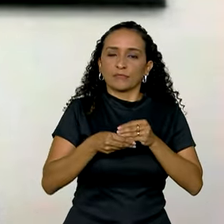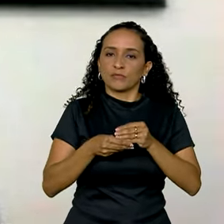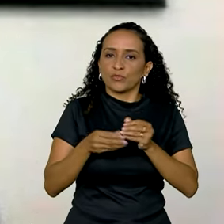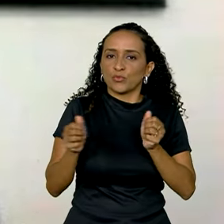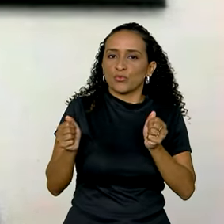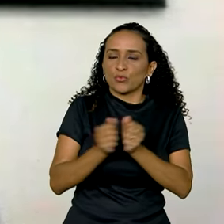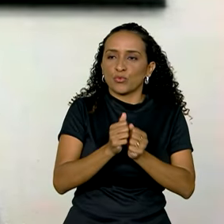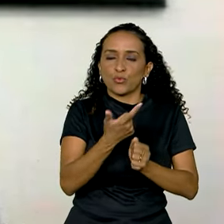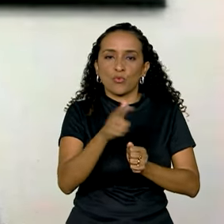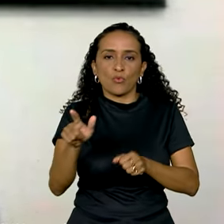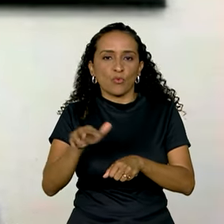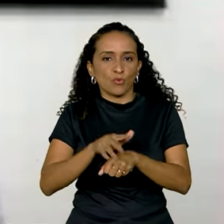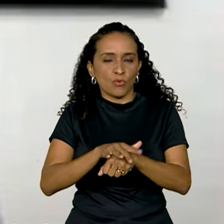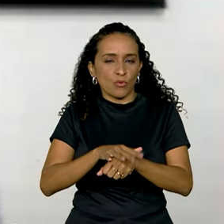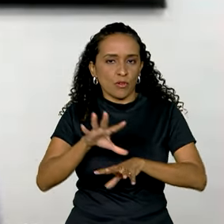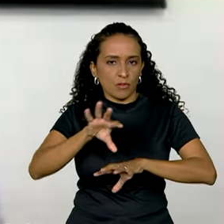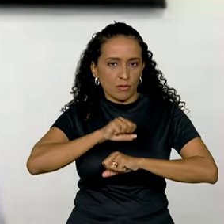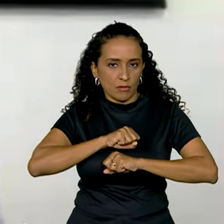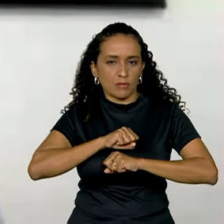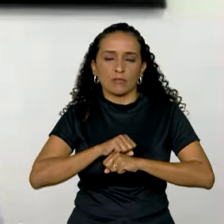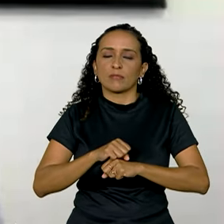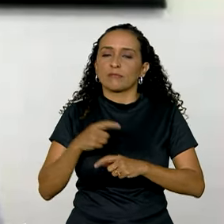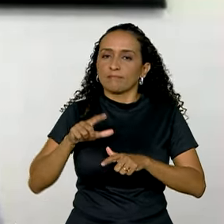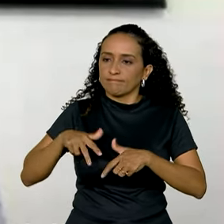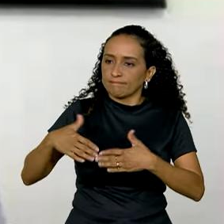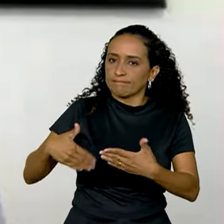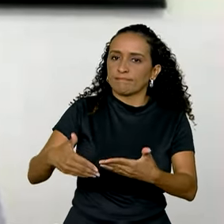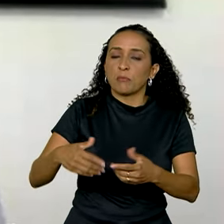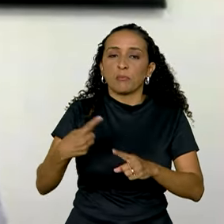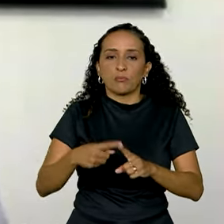infecções que a gente já tem trabalhado. Uma